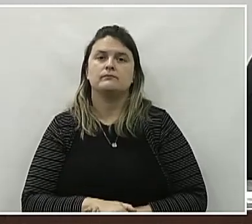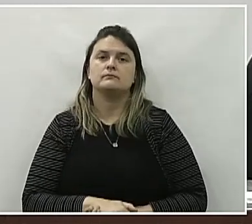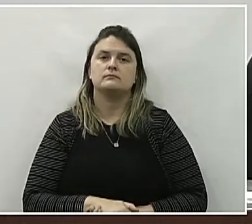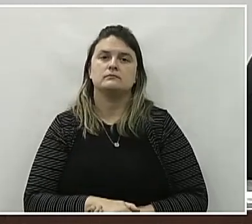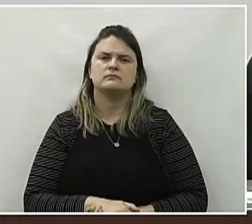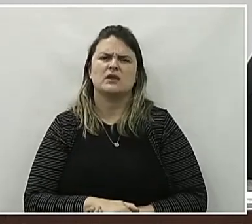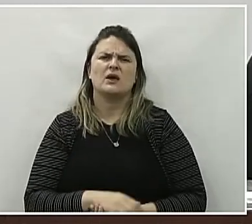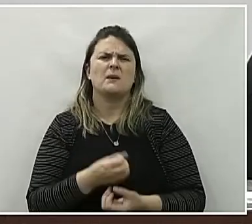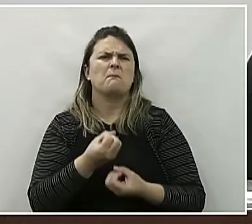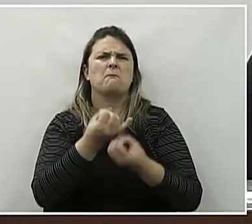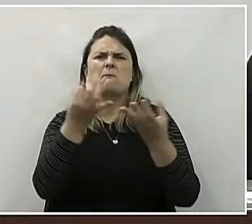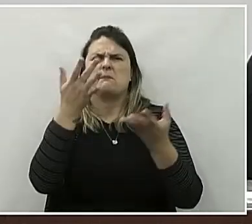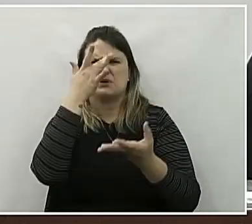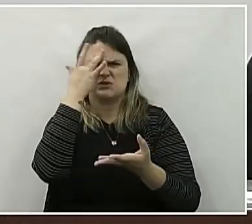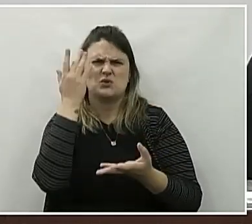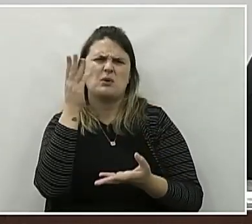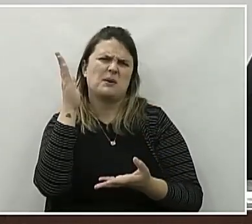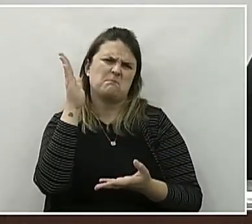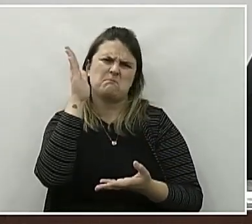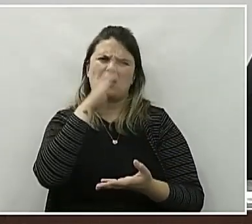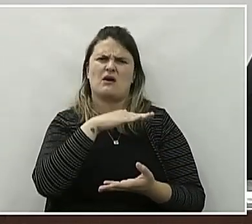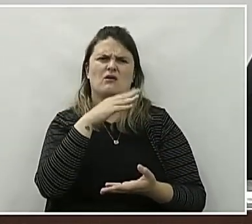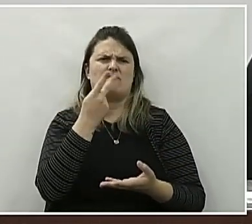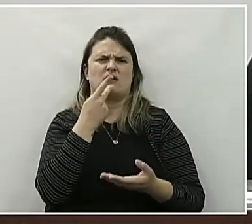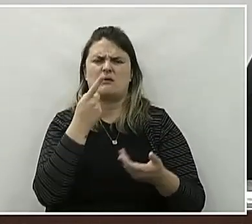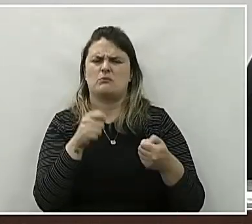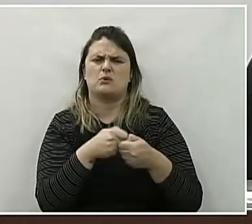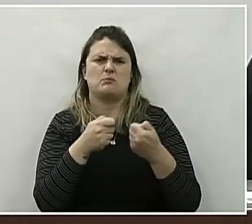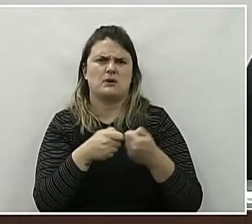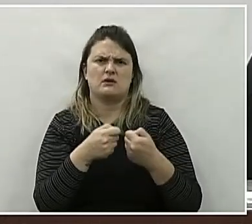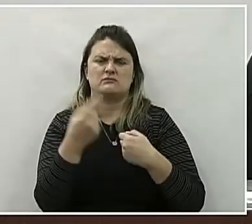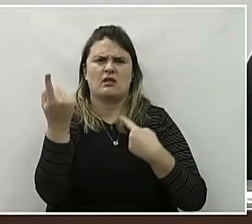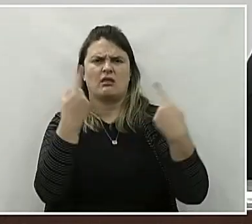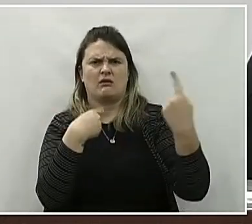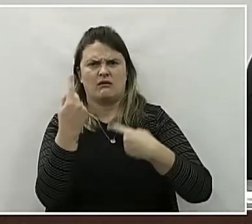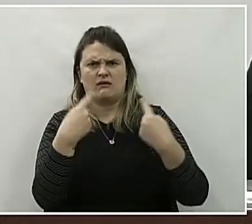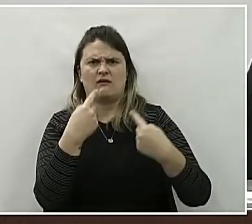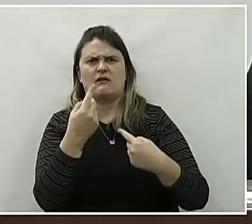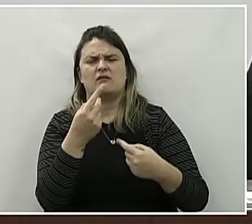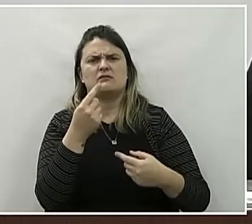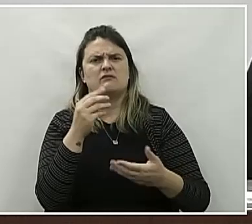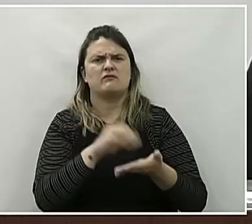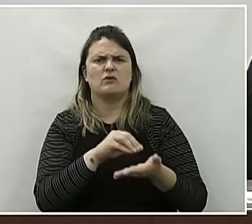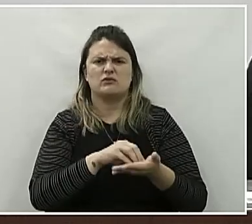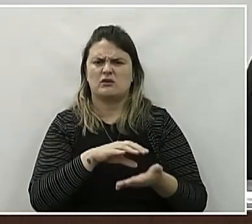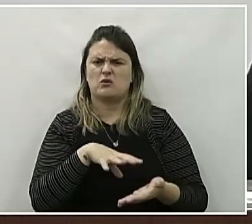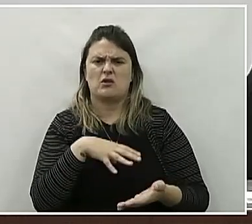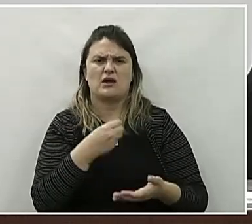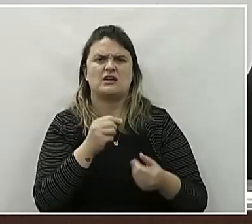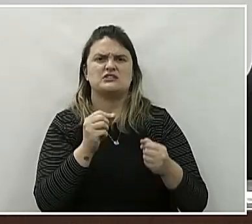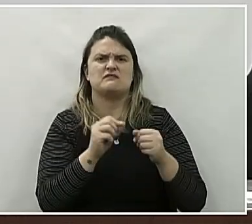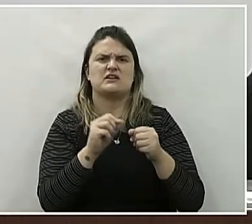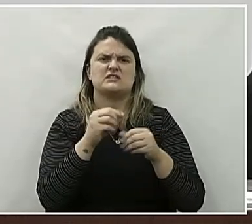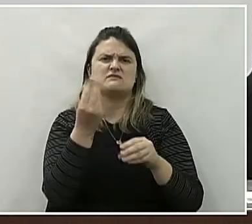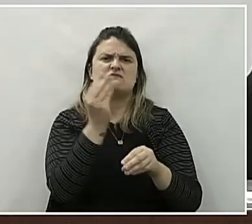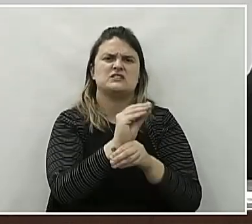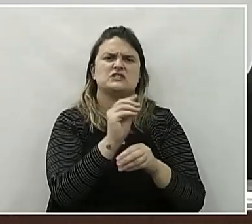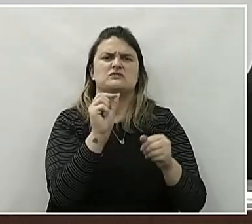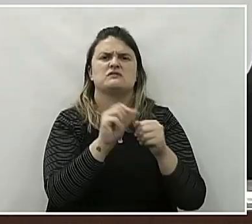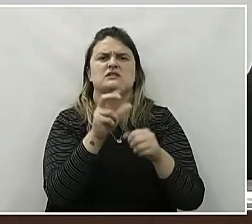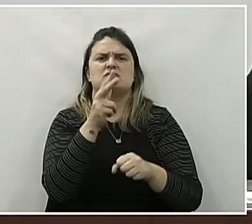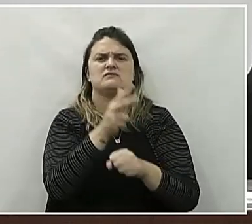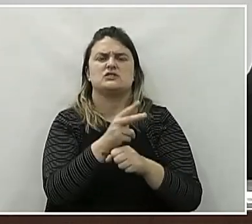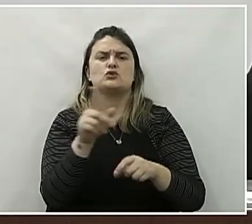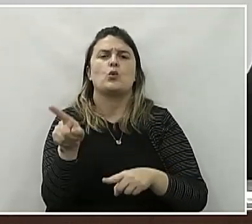muitas pessoas são maldosas e acabam atacando de forma covarde, fazendo montagens, fazendo vídeos contra